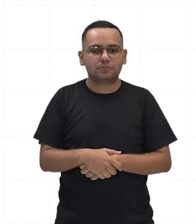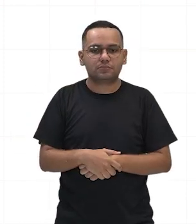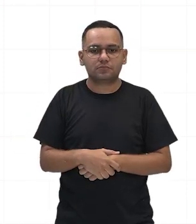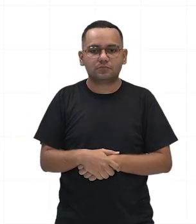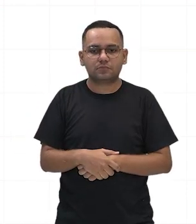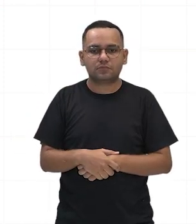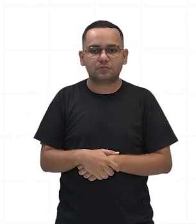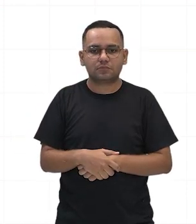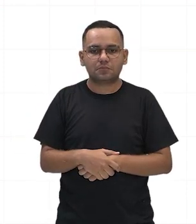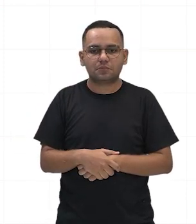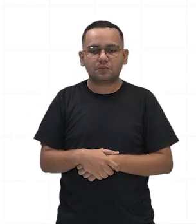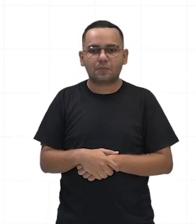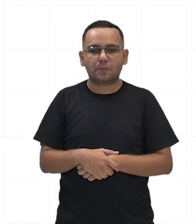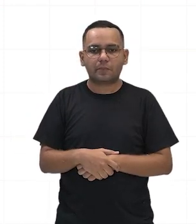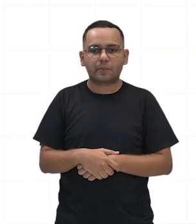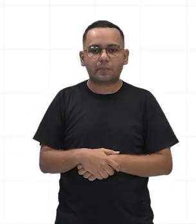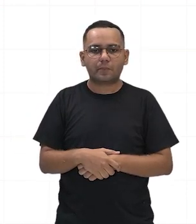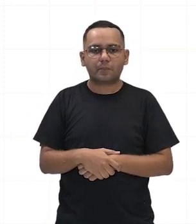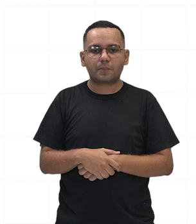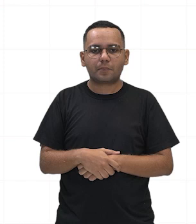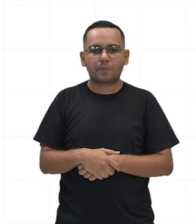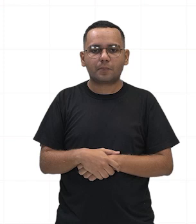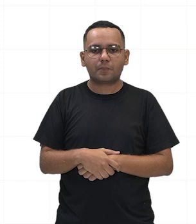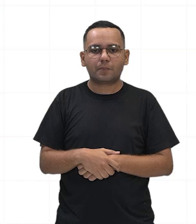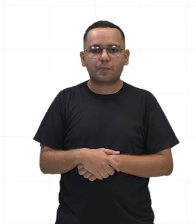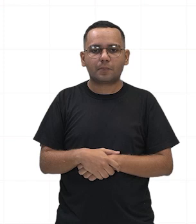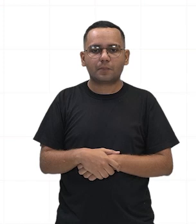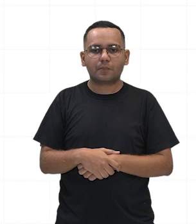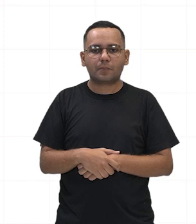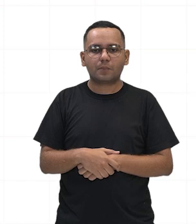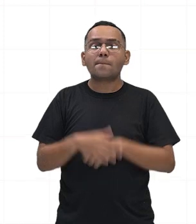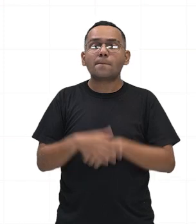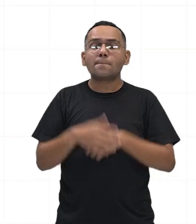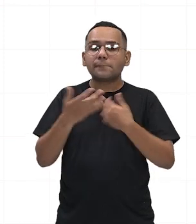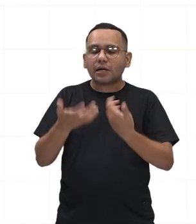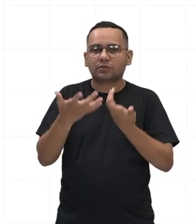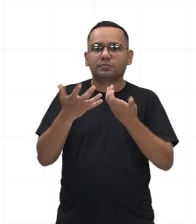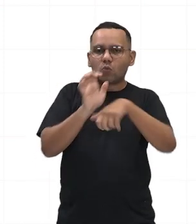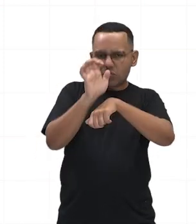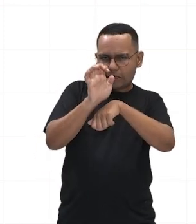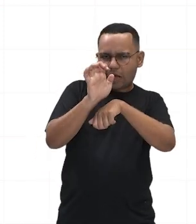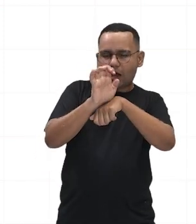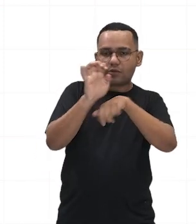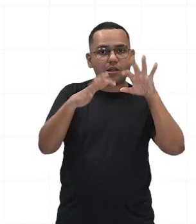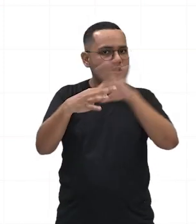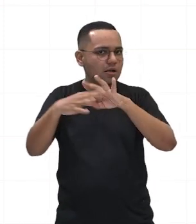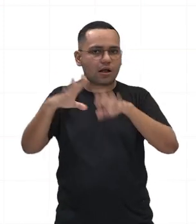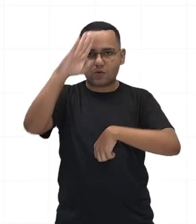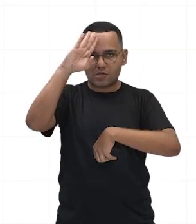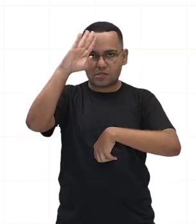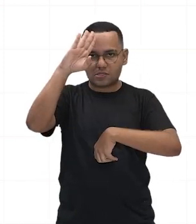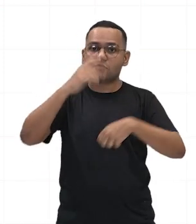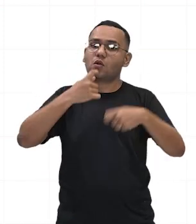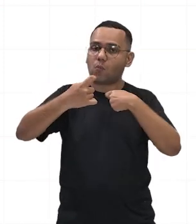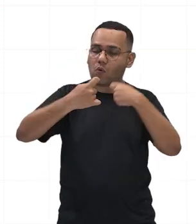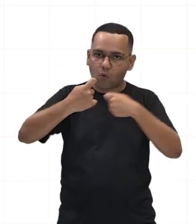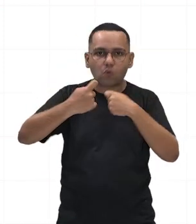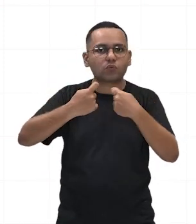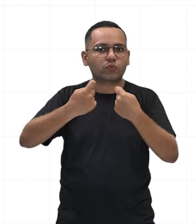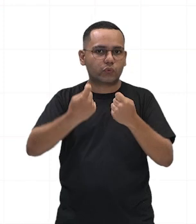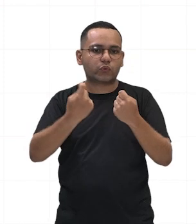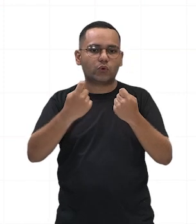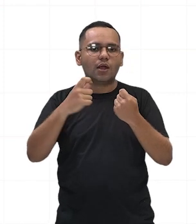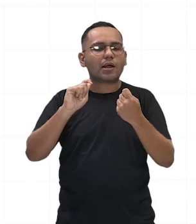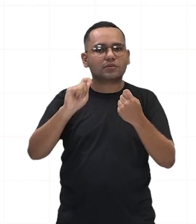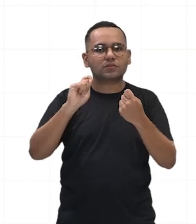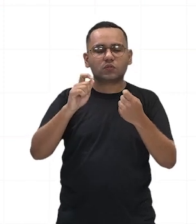depender cada vez mais da força do exército para controlar as províncias romanas e garantir